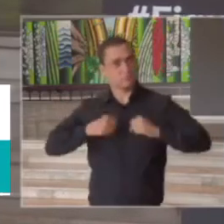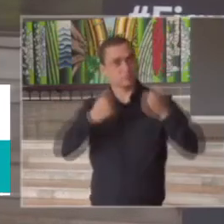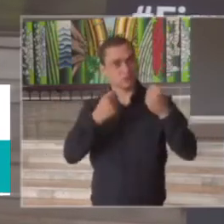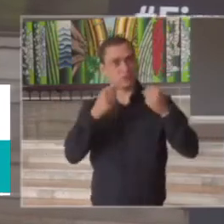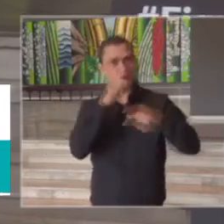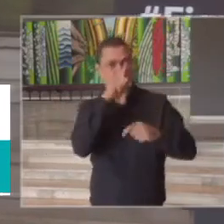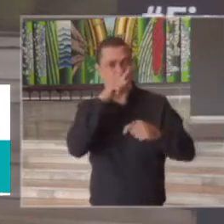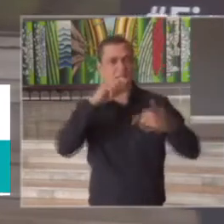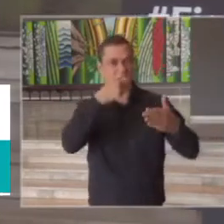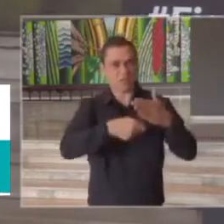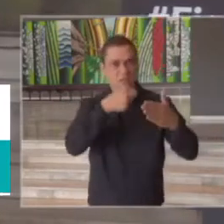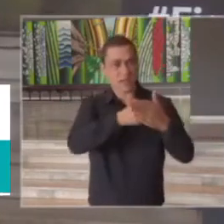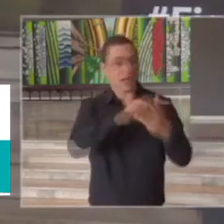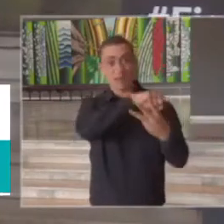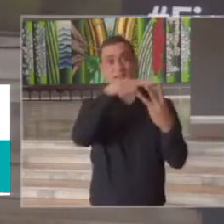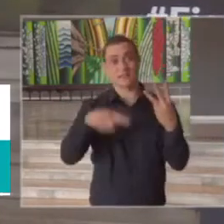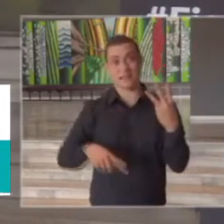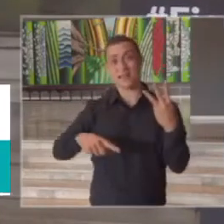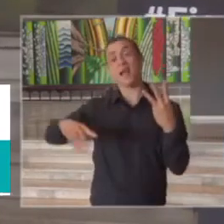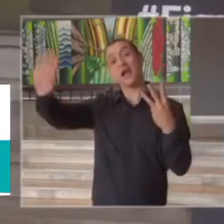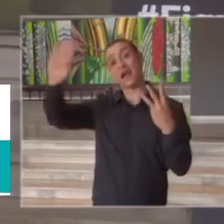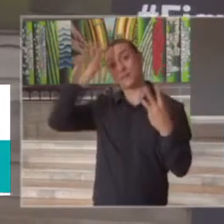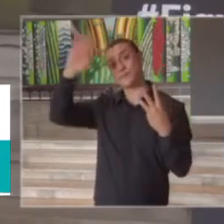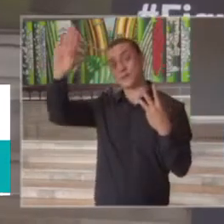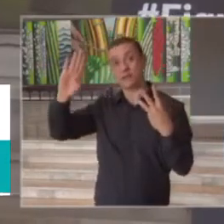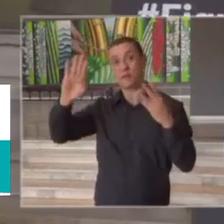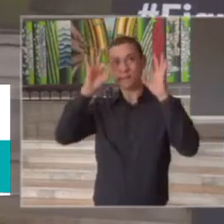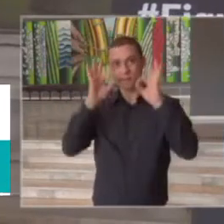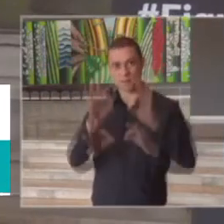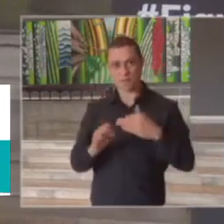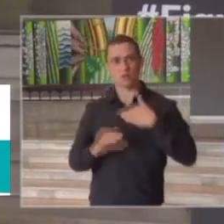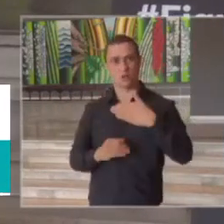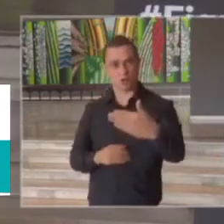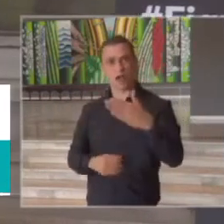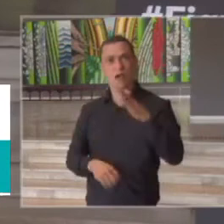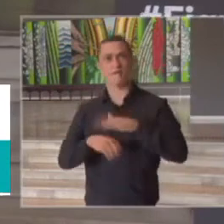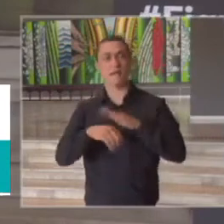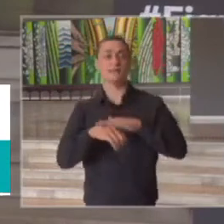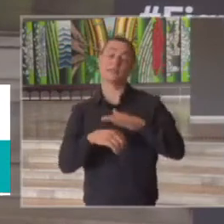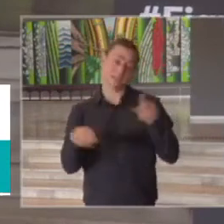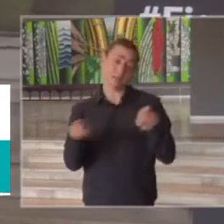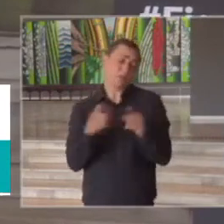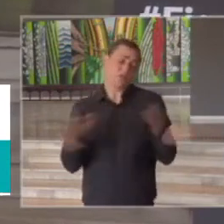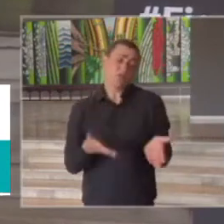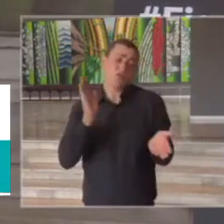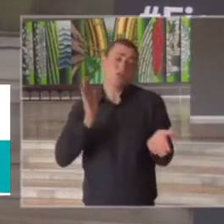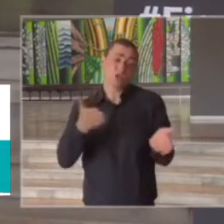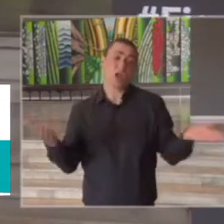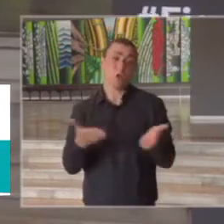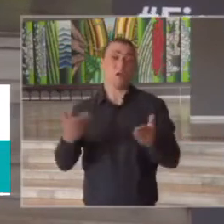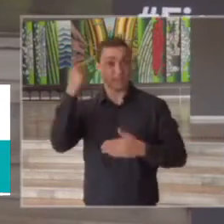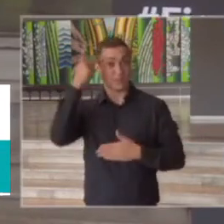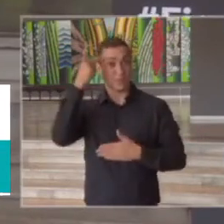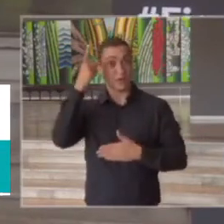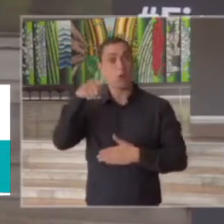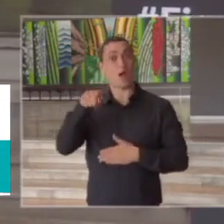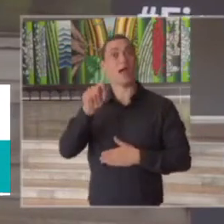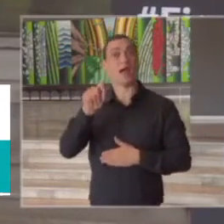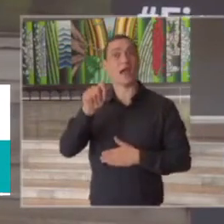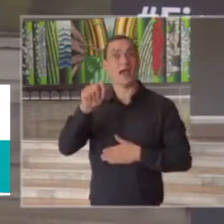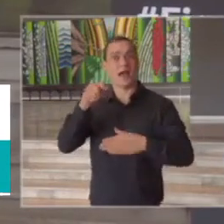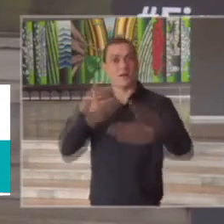crise são os fatores preponderantes que certamente vão levar e já estão levando São Paulo a